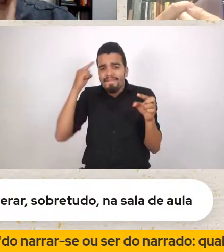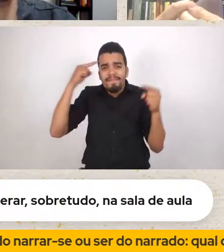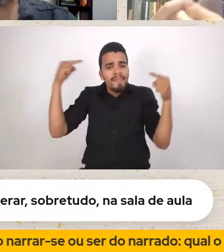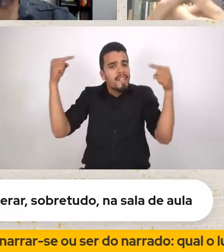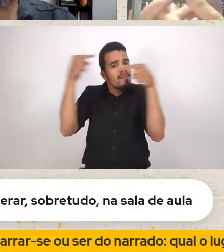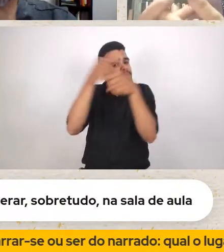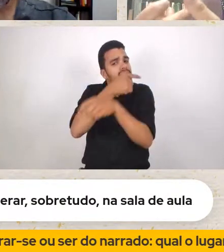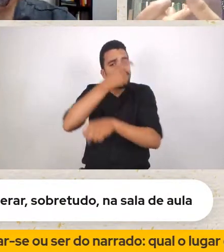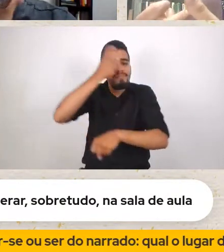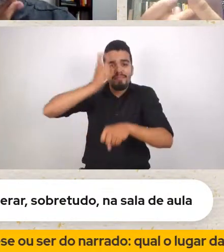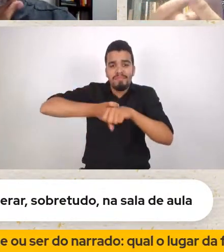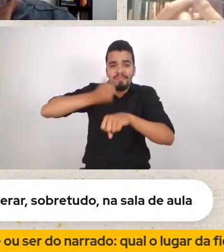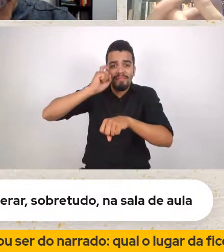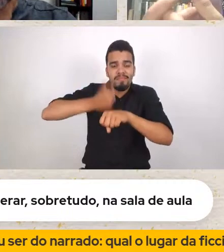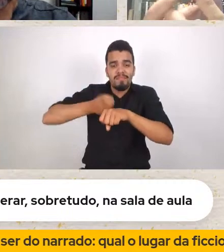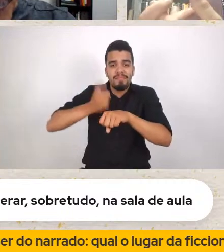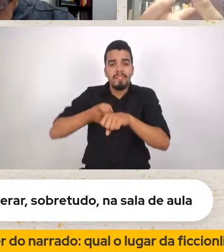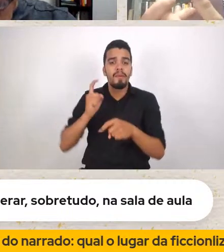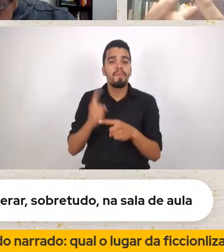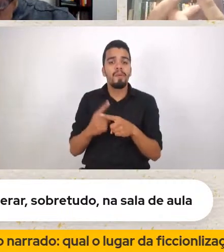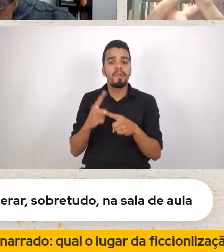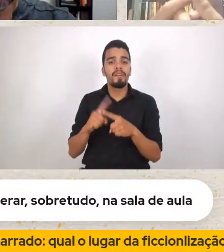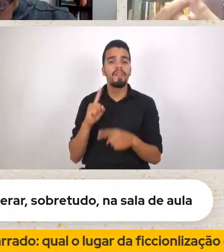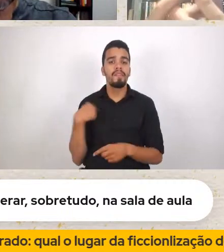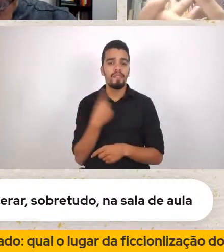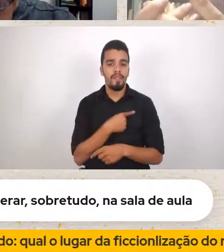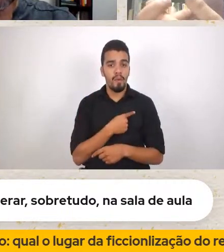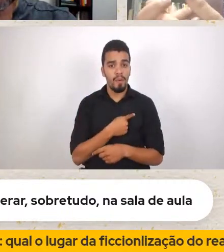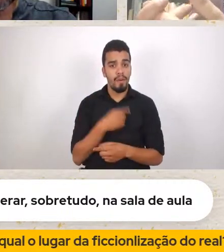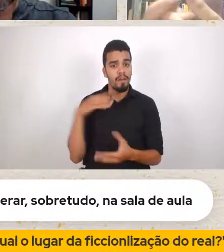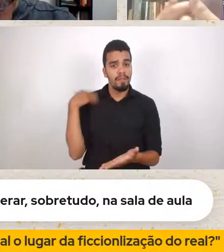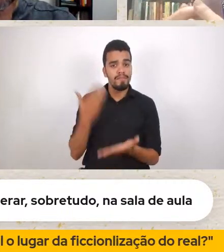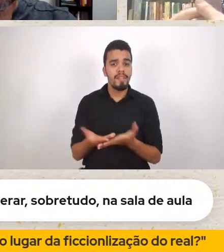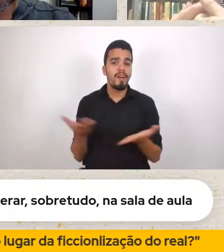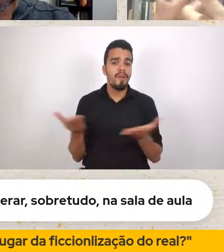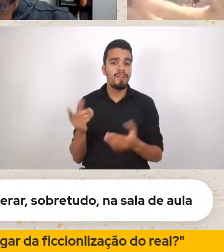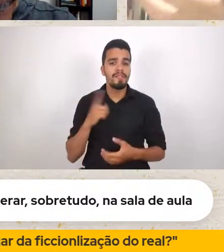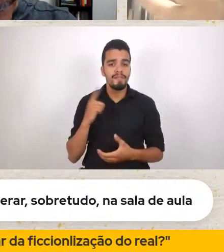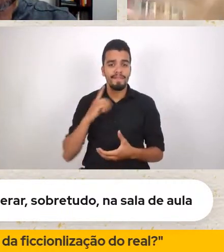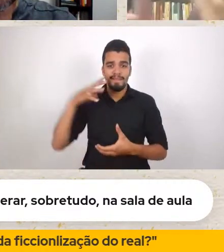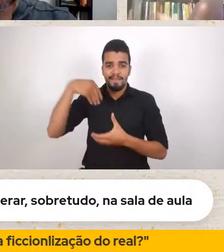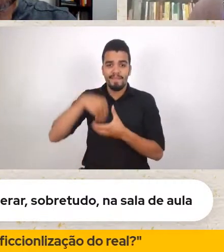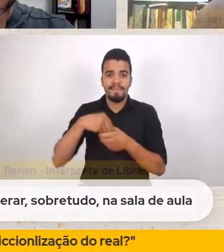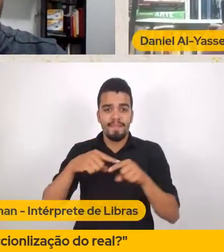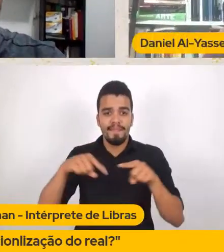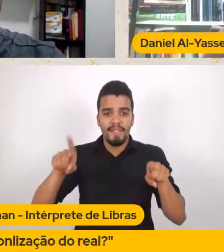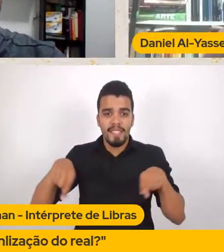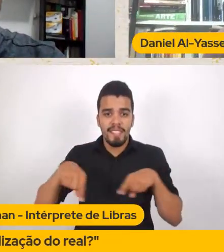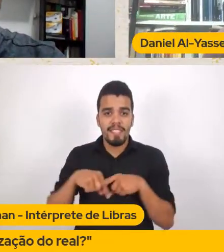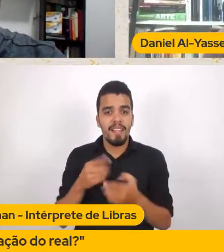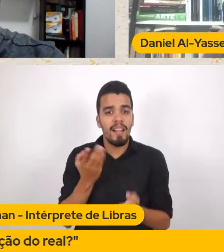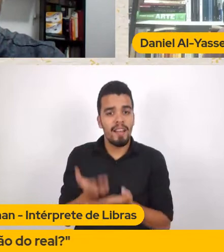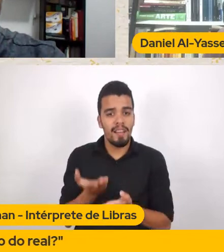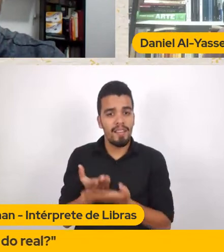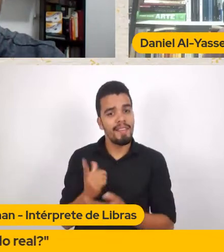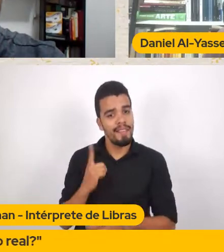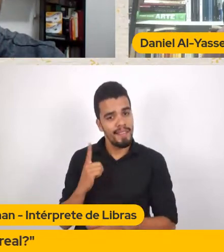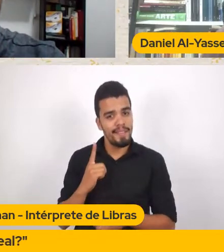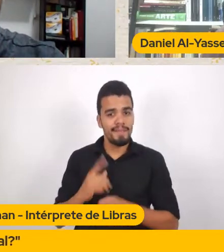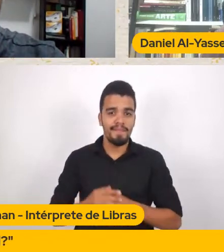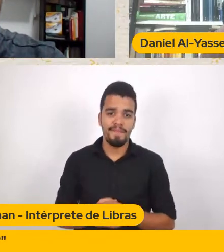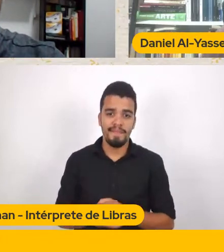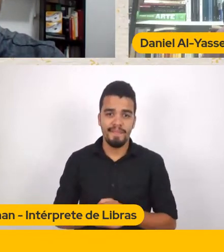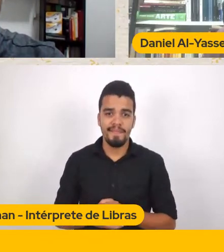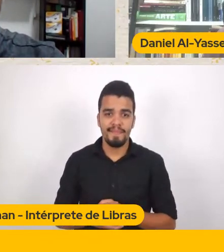A gente ainda Tem isso Nas nossas salas De aula Nem a Ju Fala assim Na sala de aula Tem isso Então quer dizer